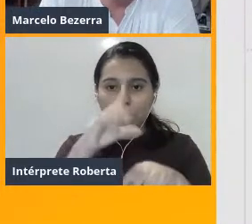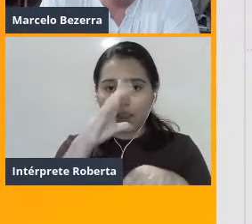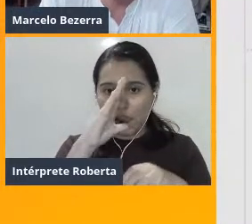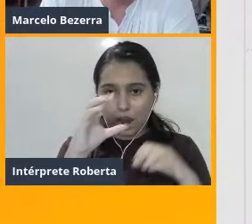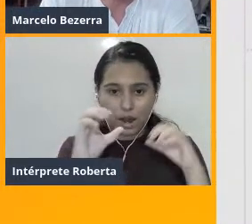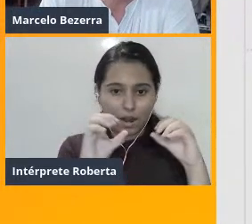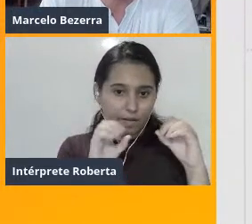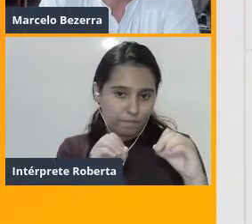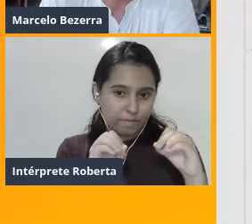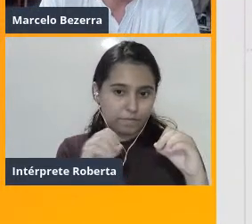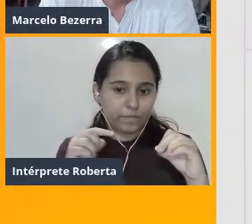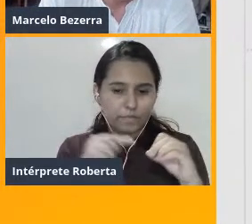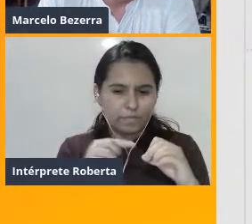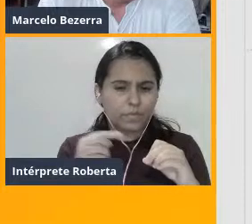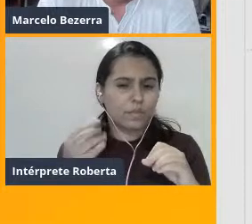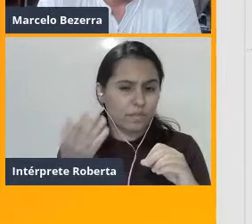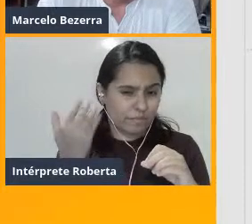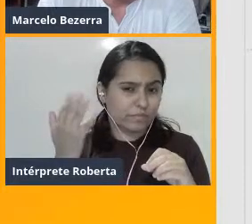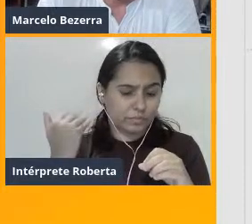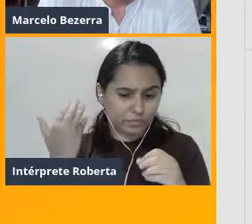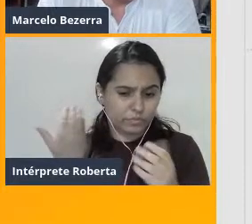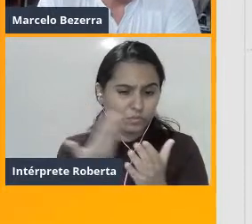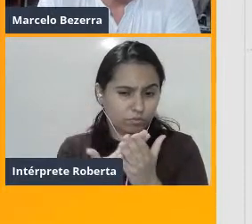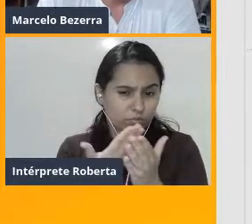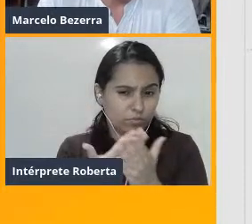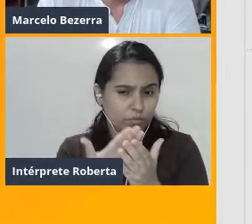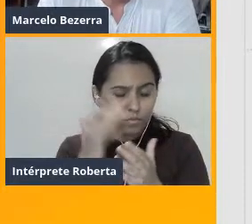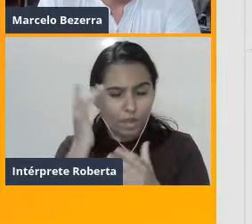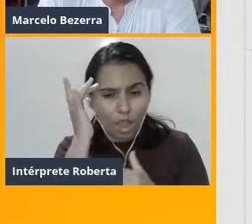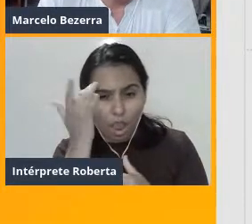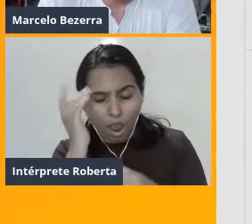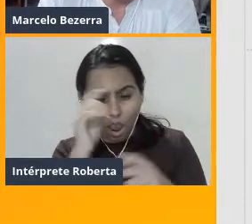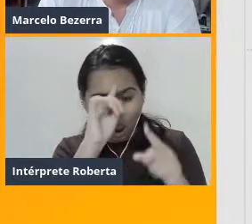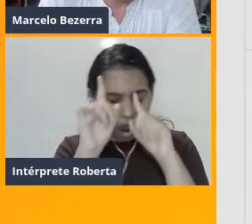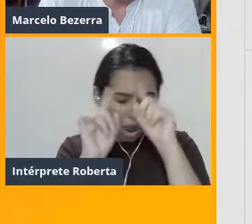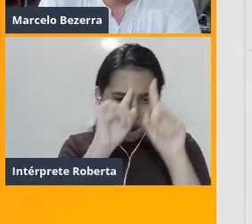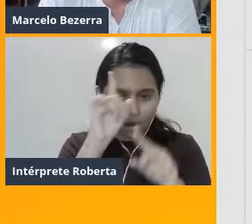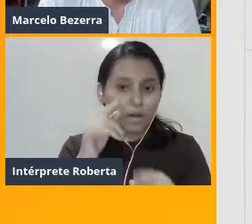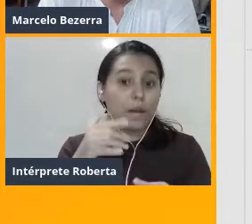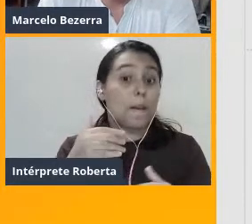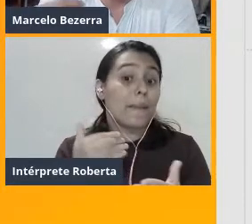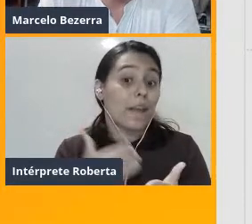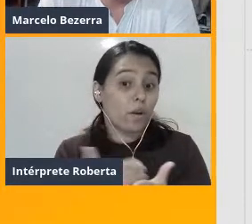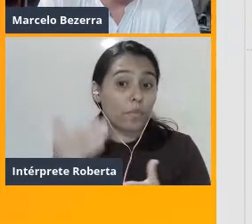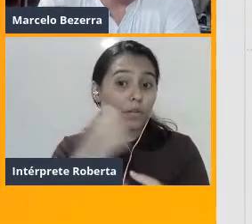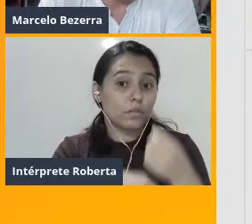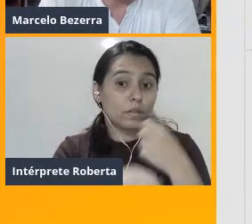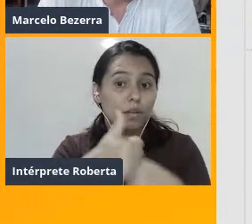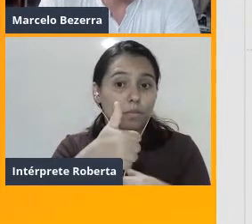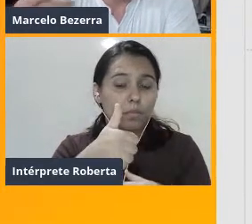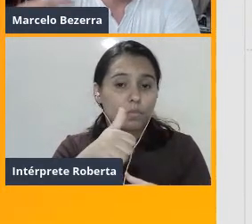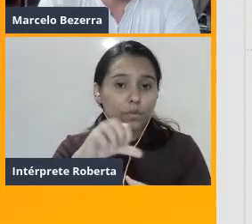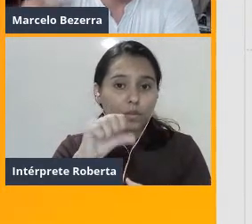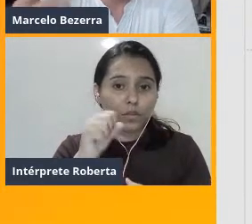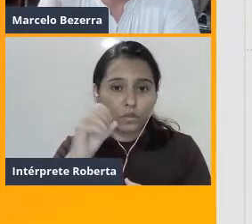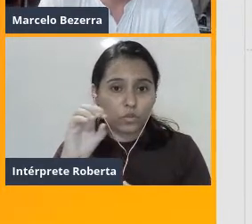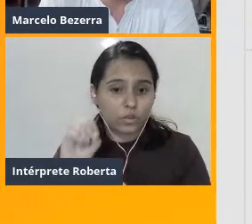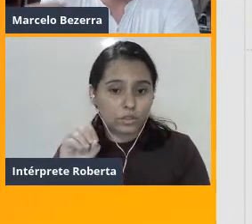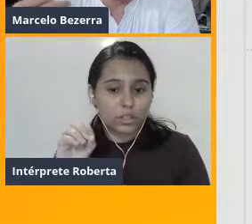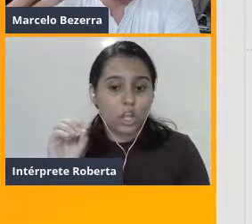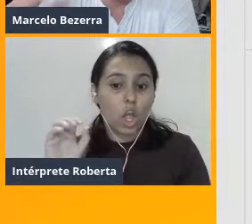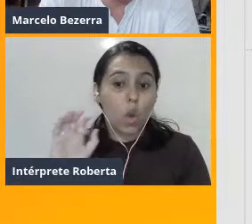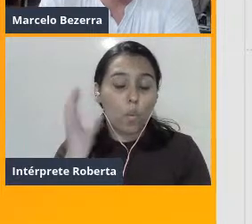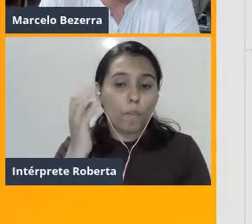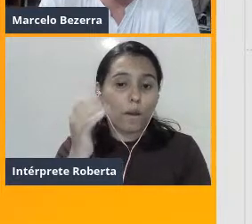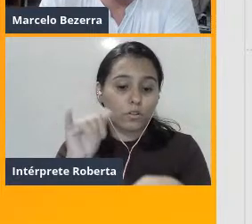sido cogitados. Mas foi a partir de 1980 que várias técnicas de transplante começaram a ser,